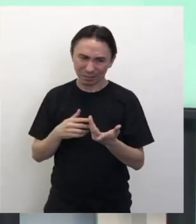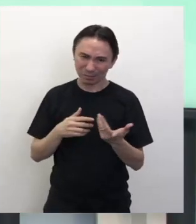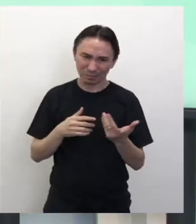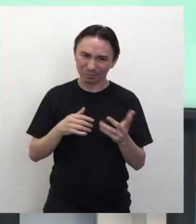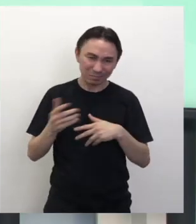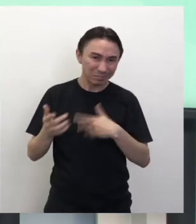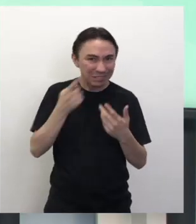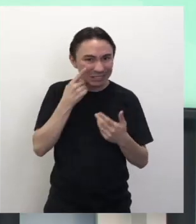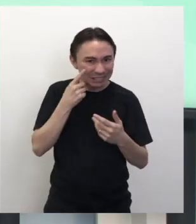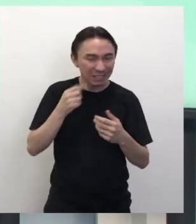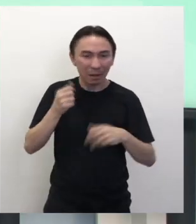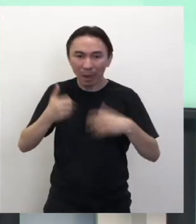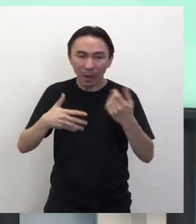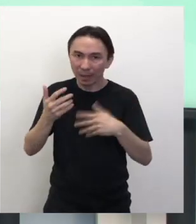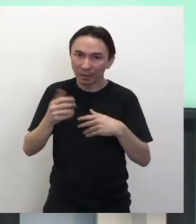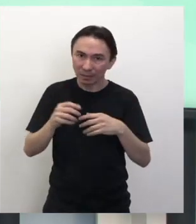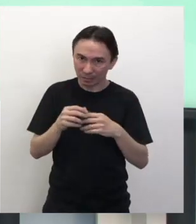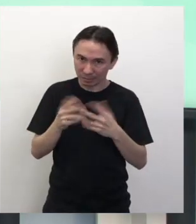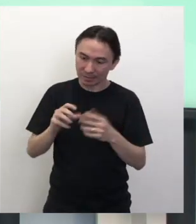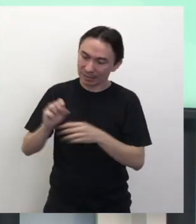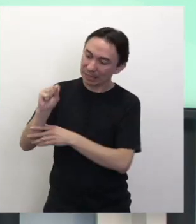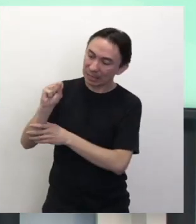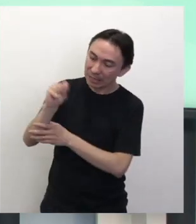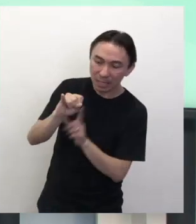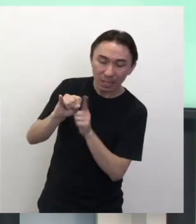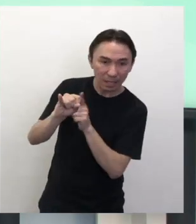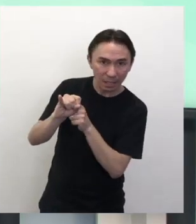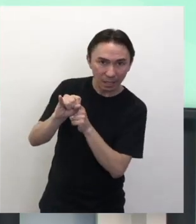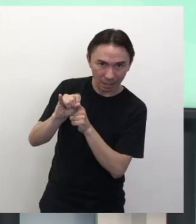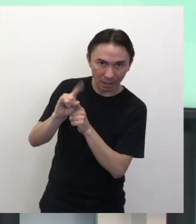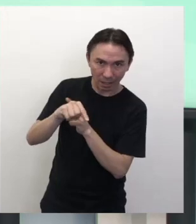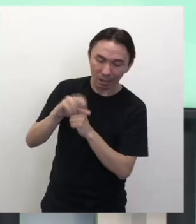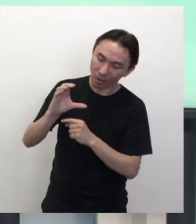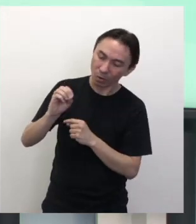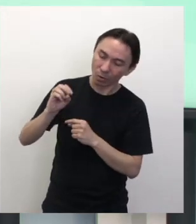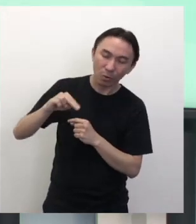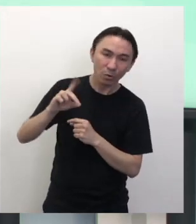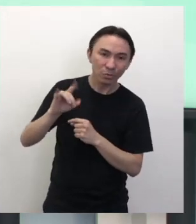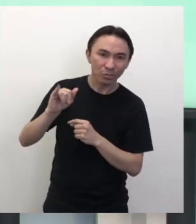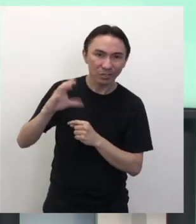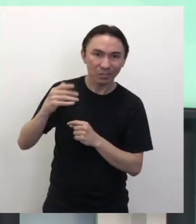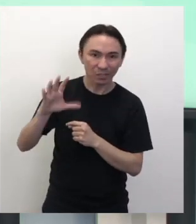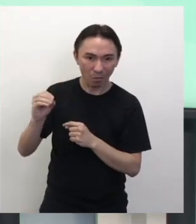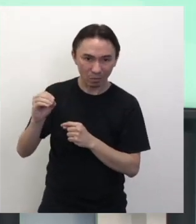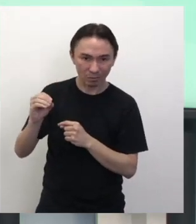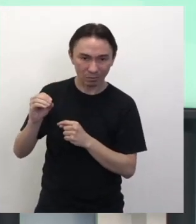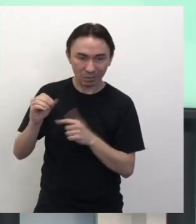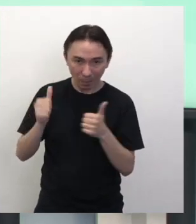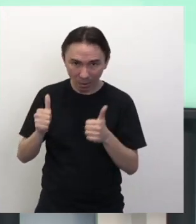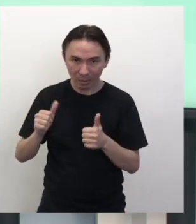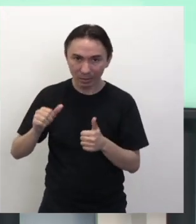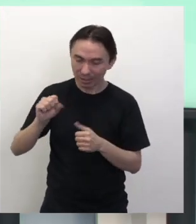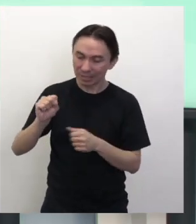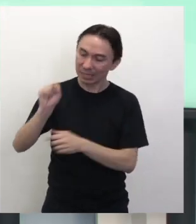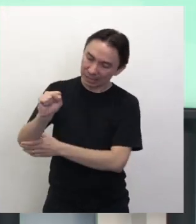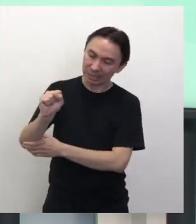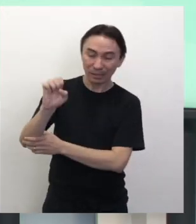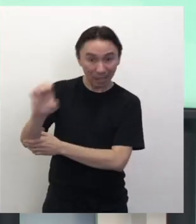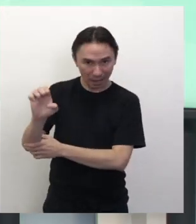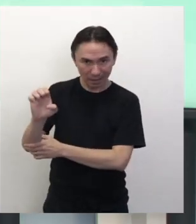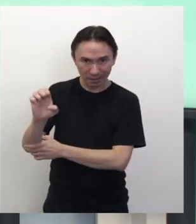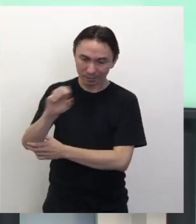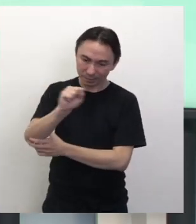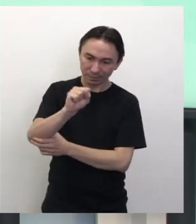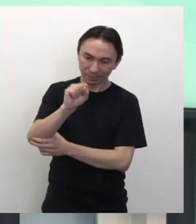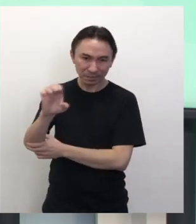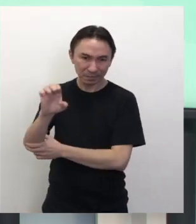gente? Então, estão dando uma condição, tá? Se fosse condicional, teria o C. Ficou mais fácil agora? Quando é uma condição, só vou...